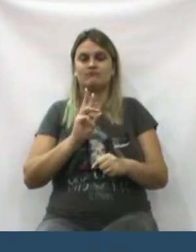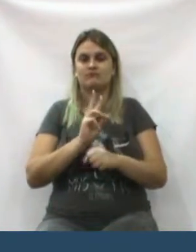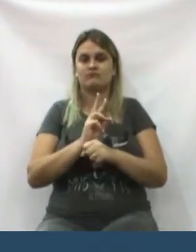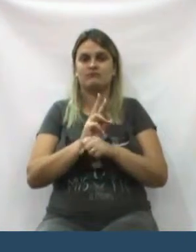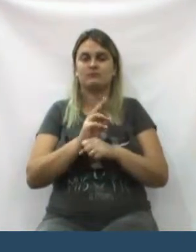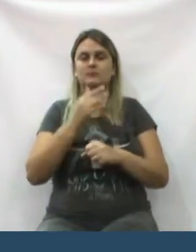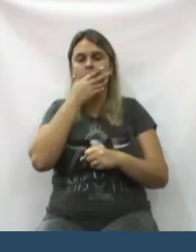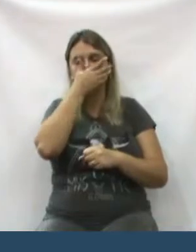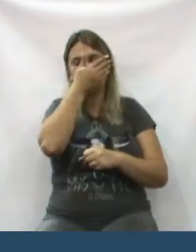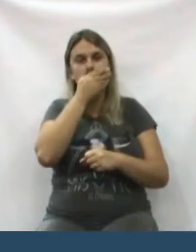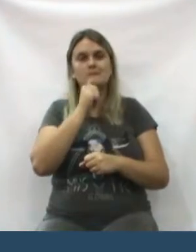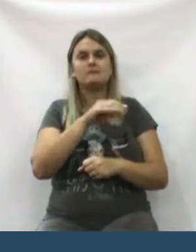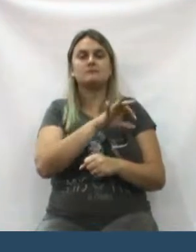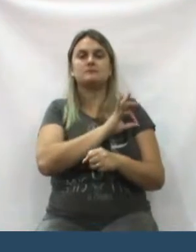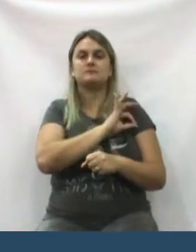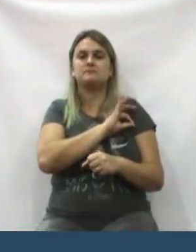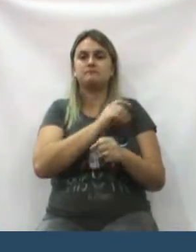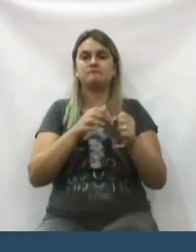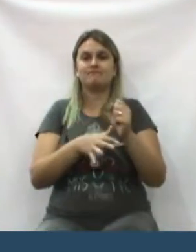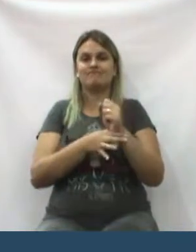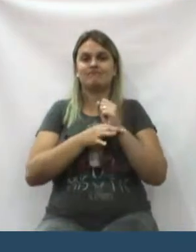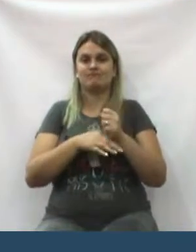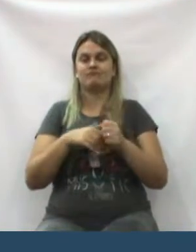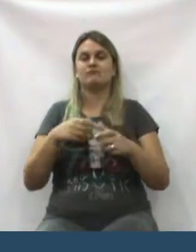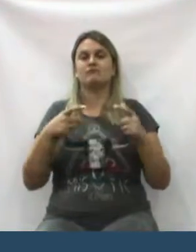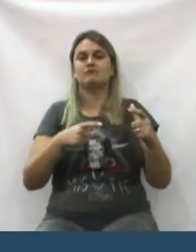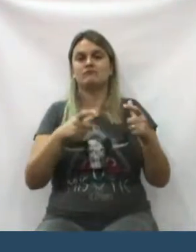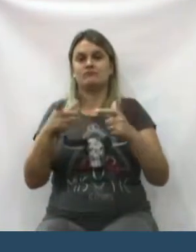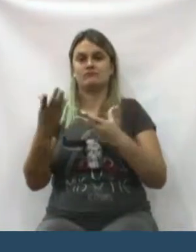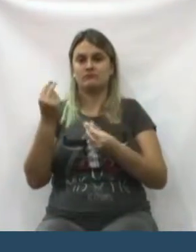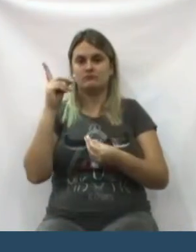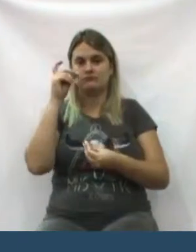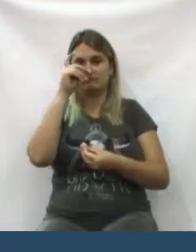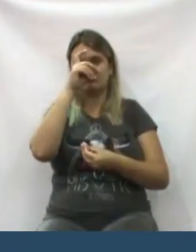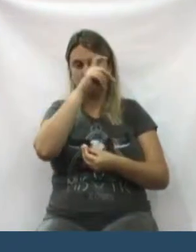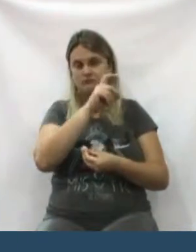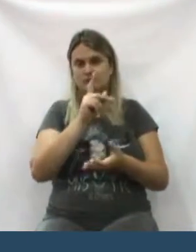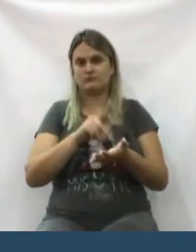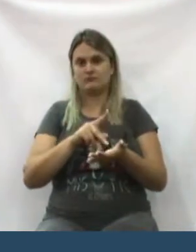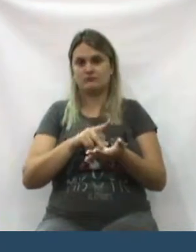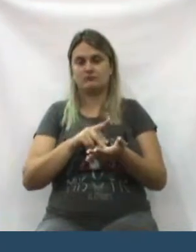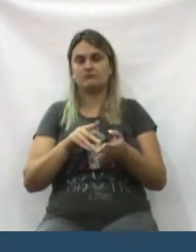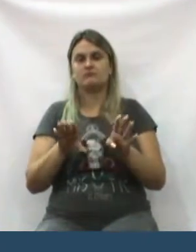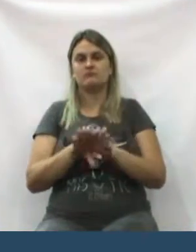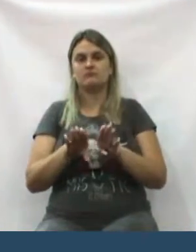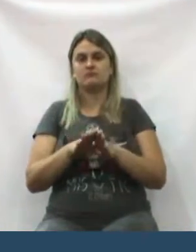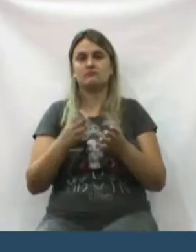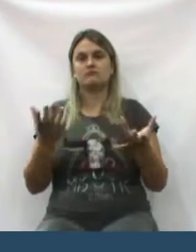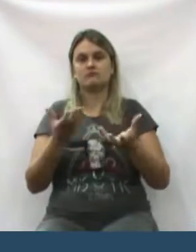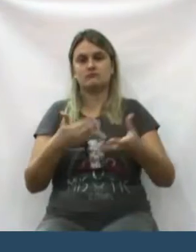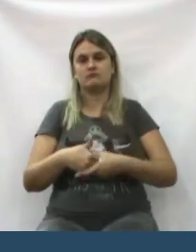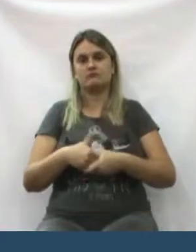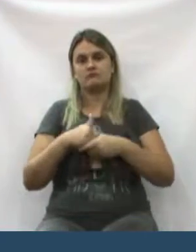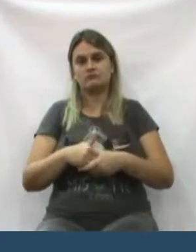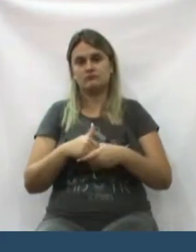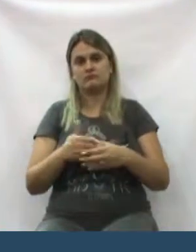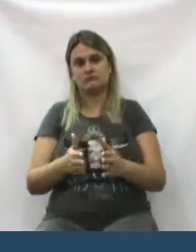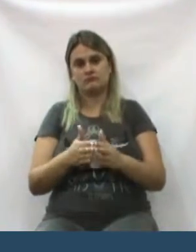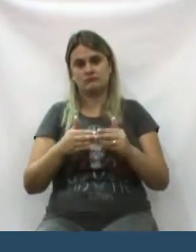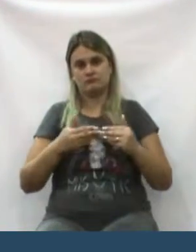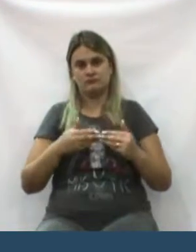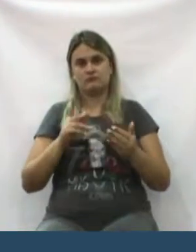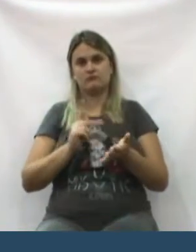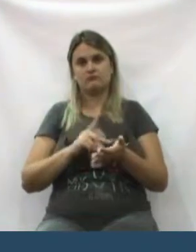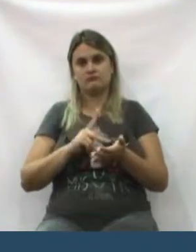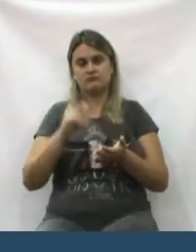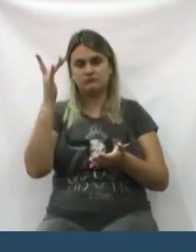às vezes, do poder público, através da segurança, nas suas áreas, então dificulta muito. Inclusive, eu quero parabenizar e pedir,